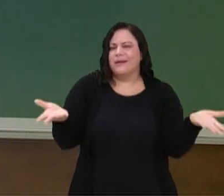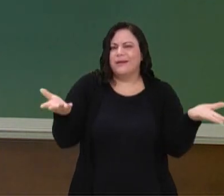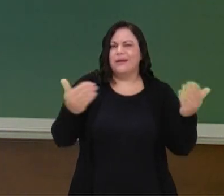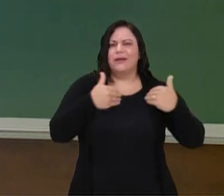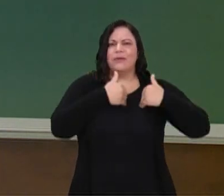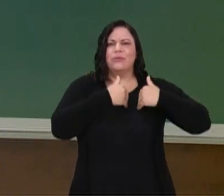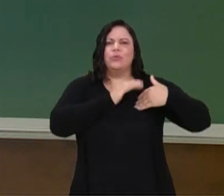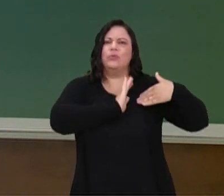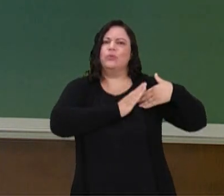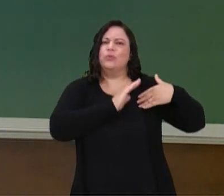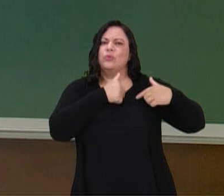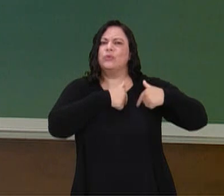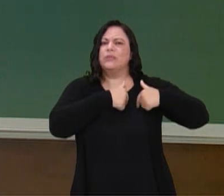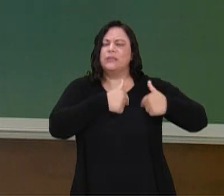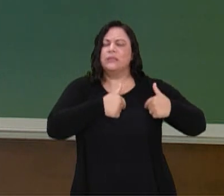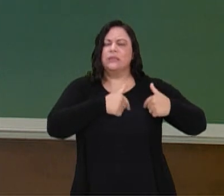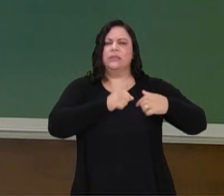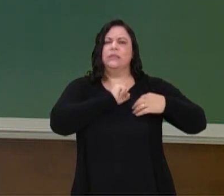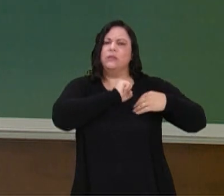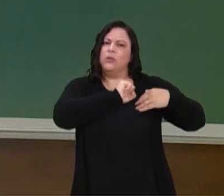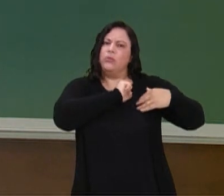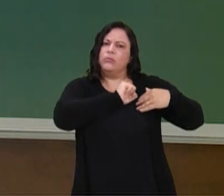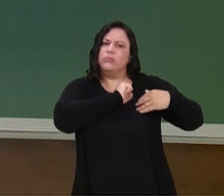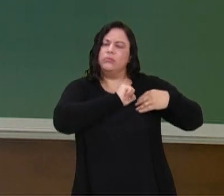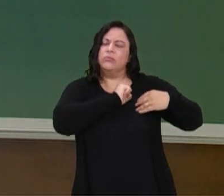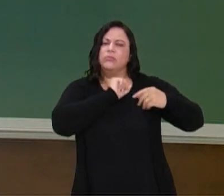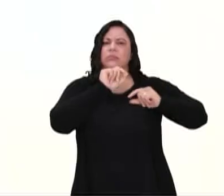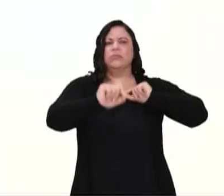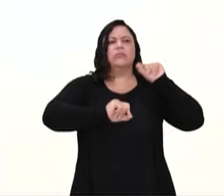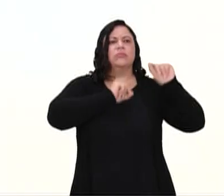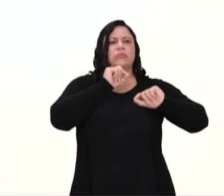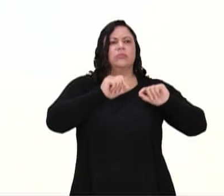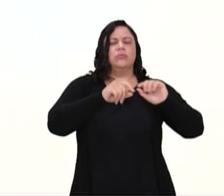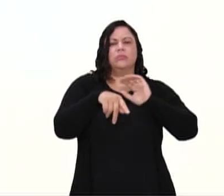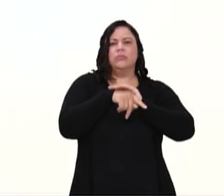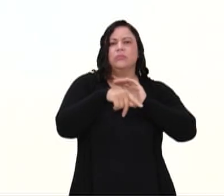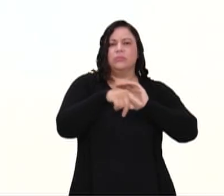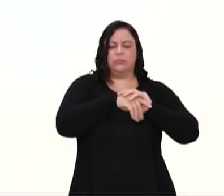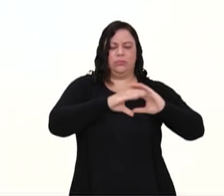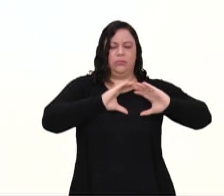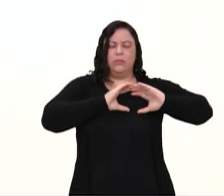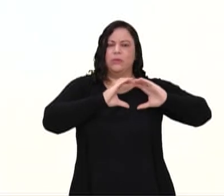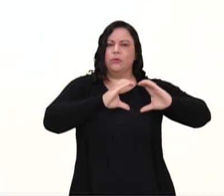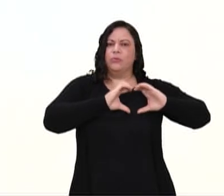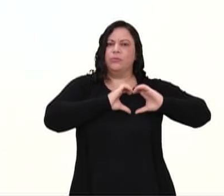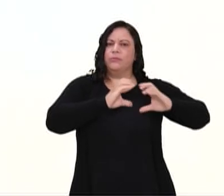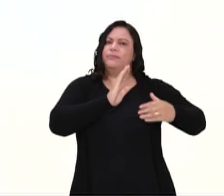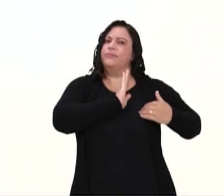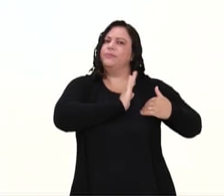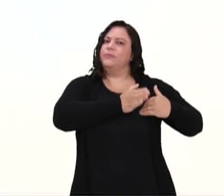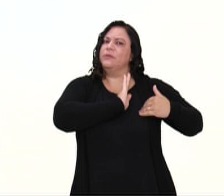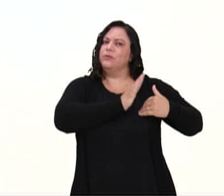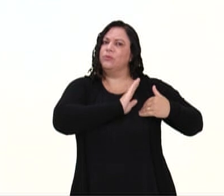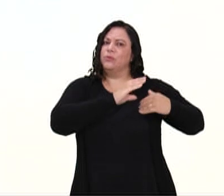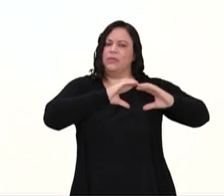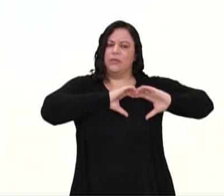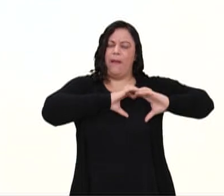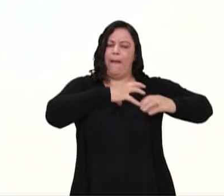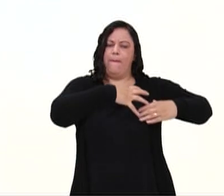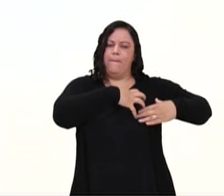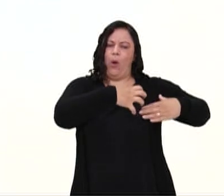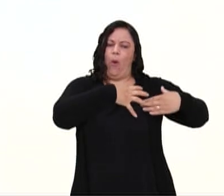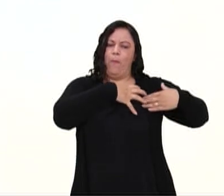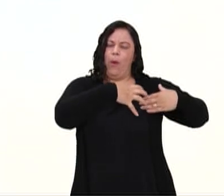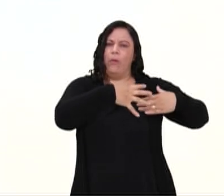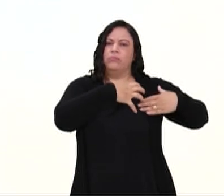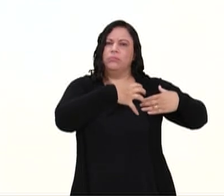Eu vim aqui abordar um pouquinho sobre o nosso órgão, o nosso órgão vital, que é o coração. E o que é a nossa